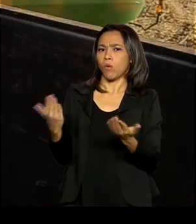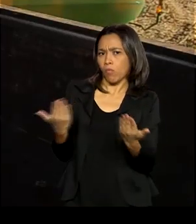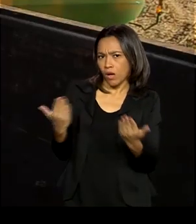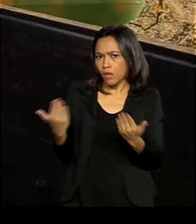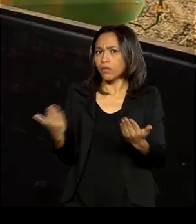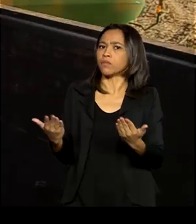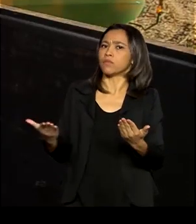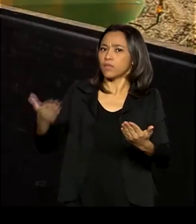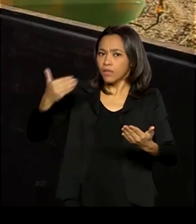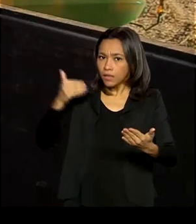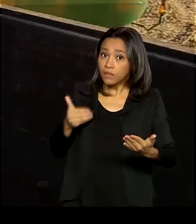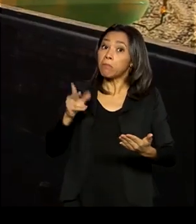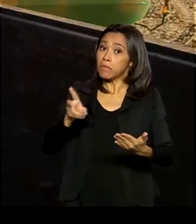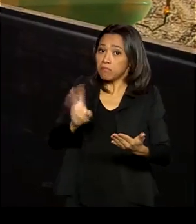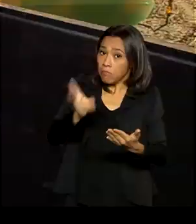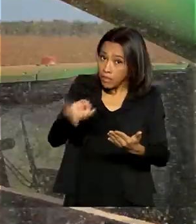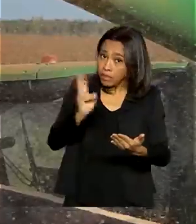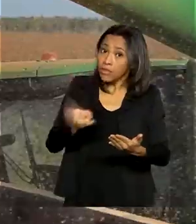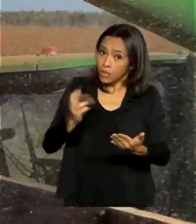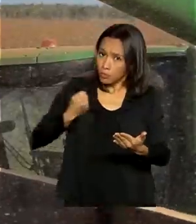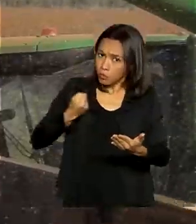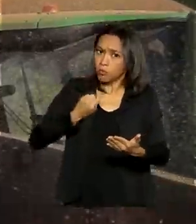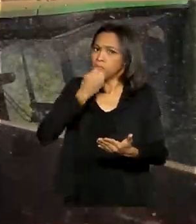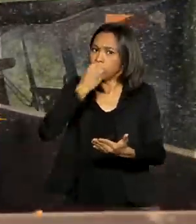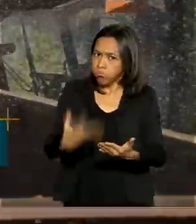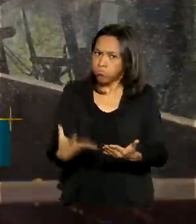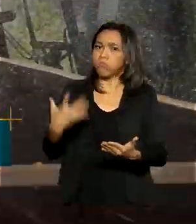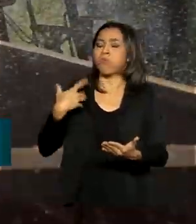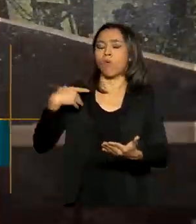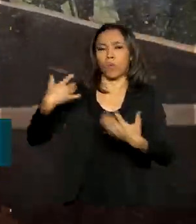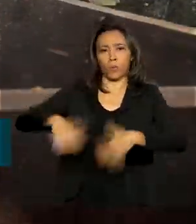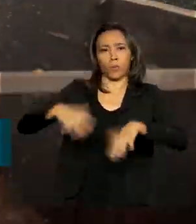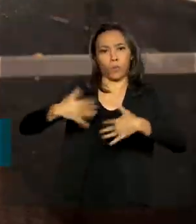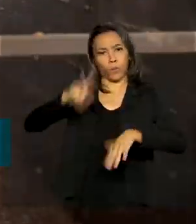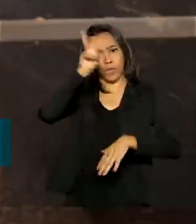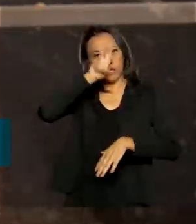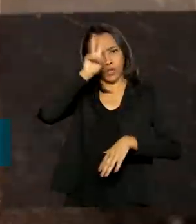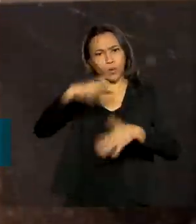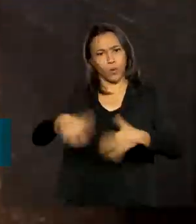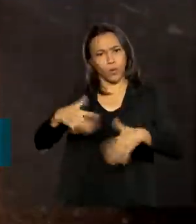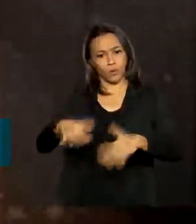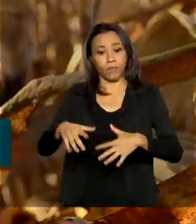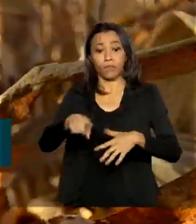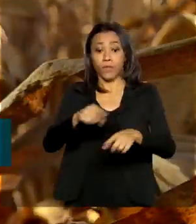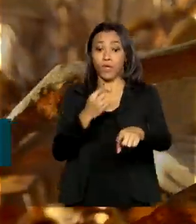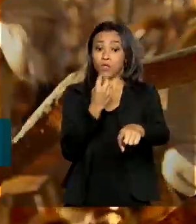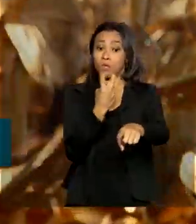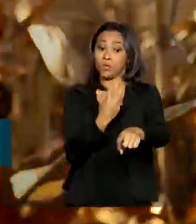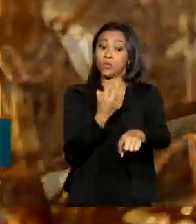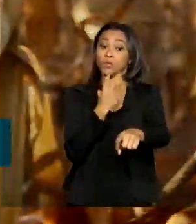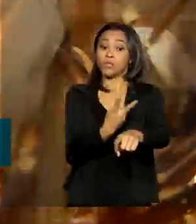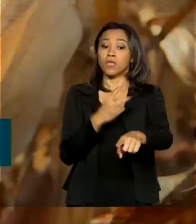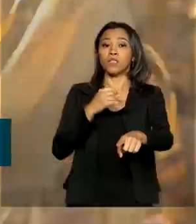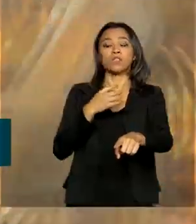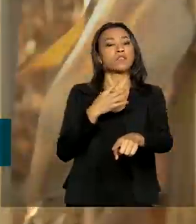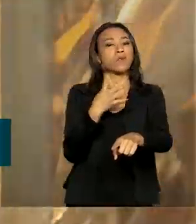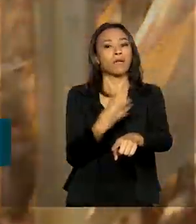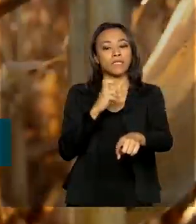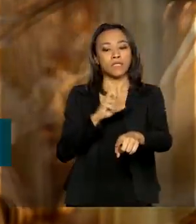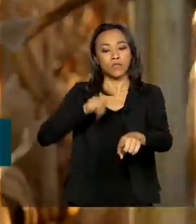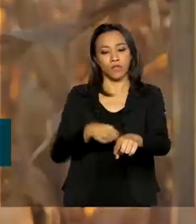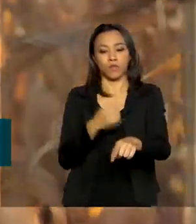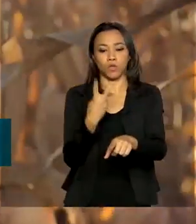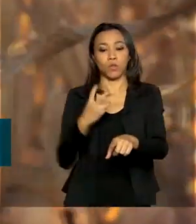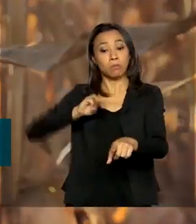mantém no patamar de recorde na série histórica do IBGE, alcançando 245,2 milhões